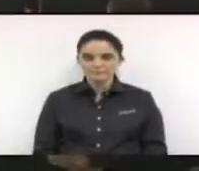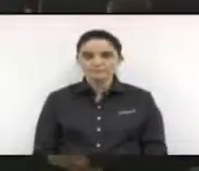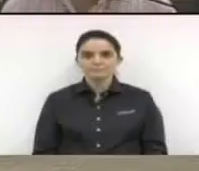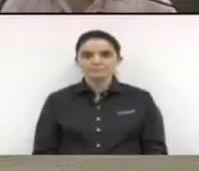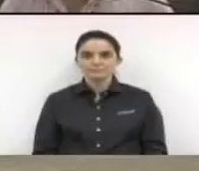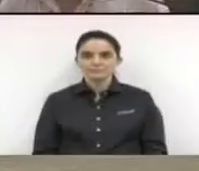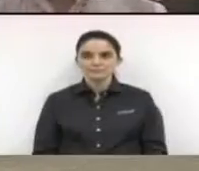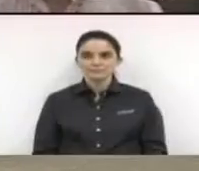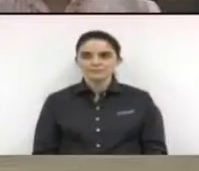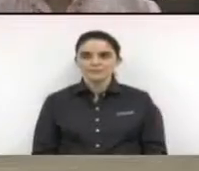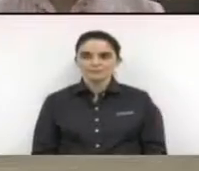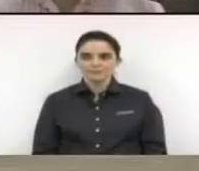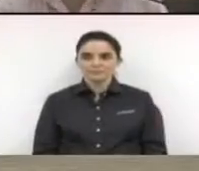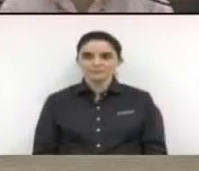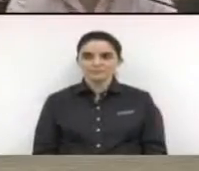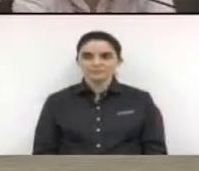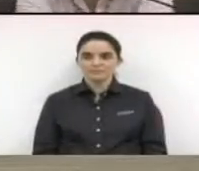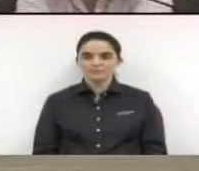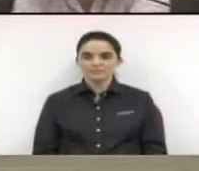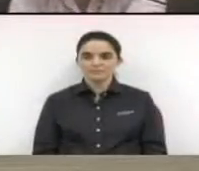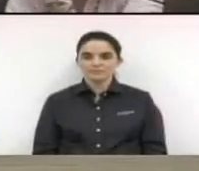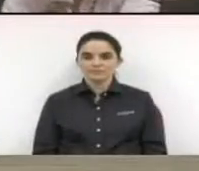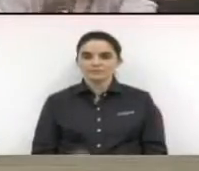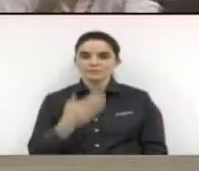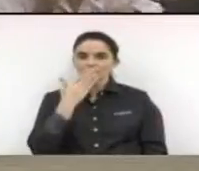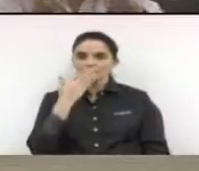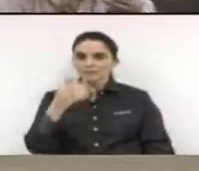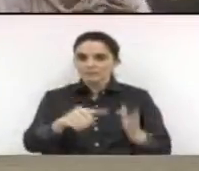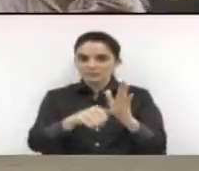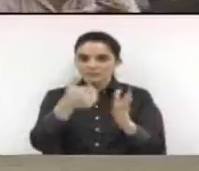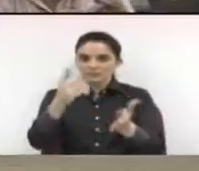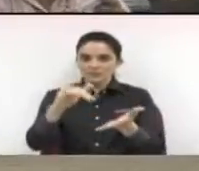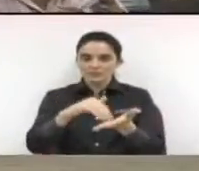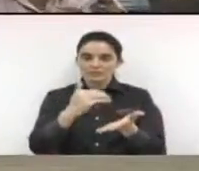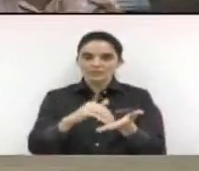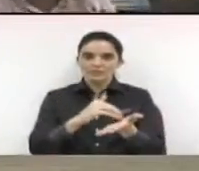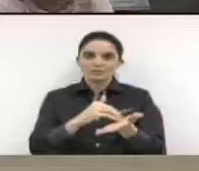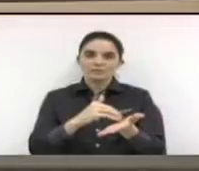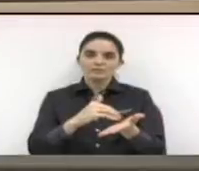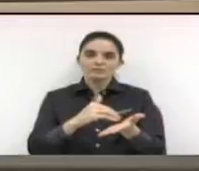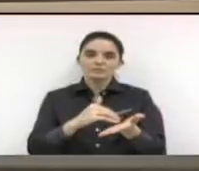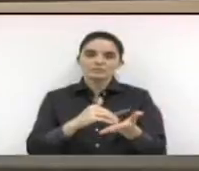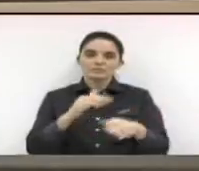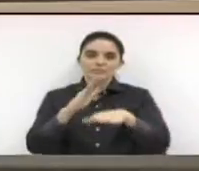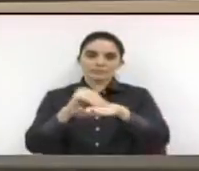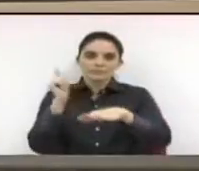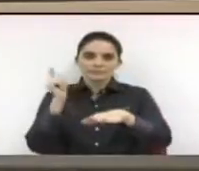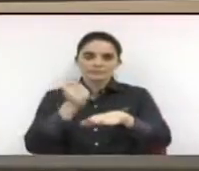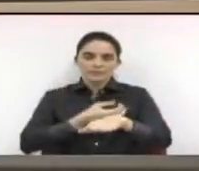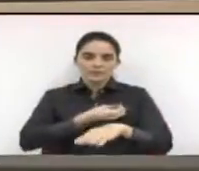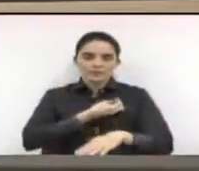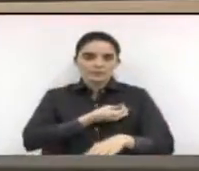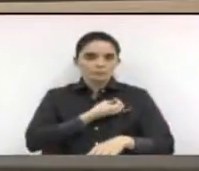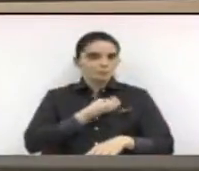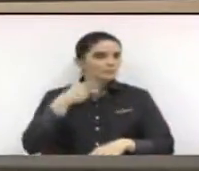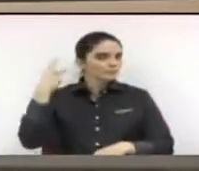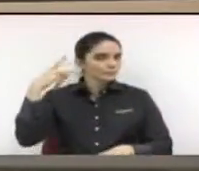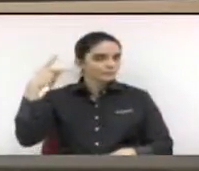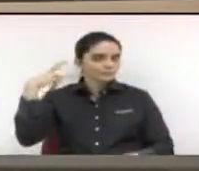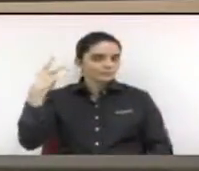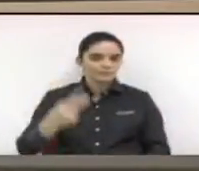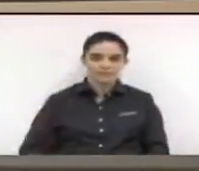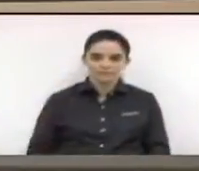Esta presidência solicita ao primeiro secretário que proceda à chamada dos senhores vereadores.